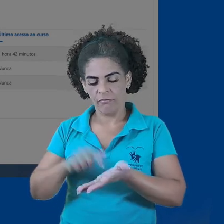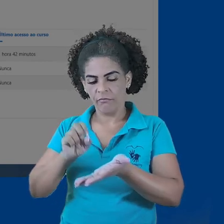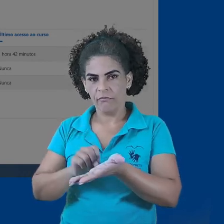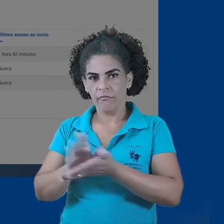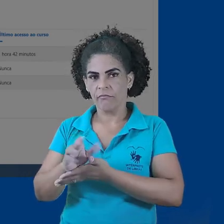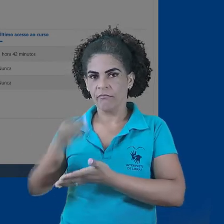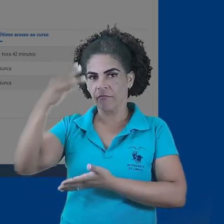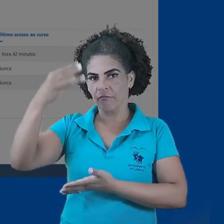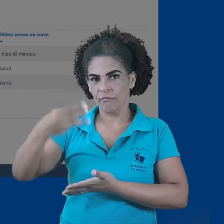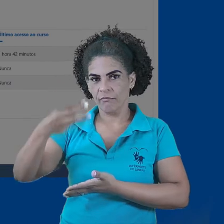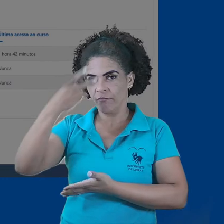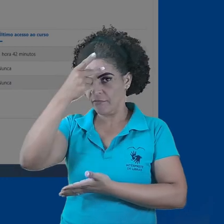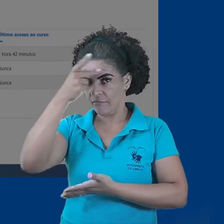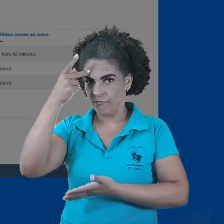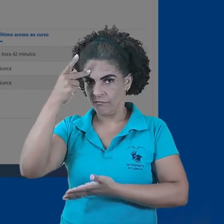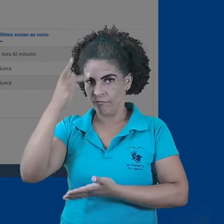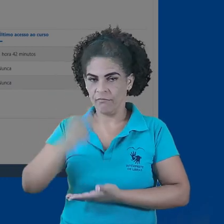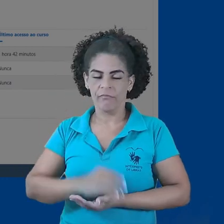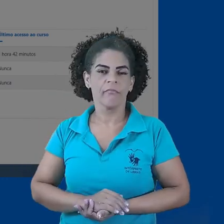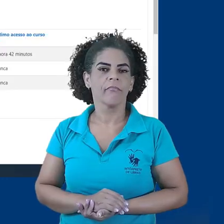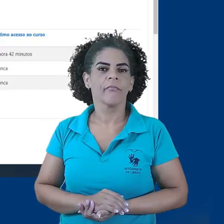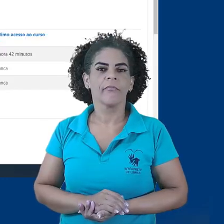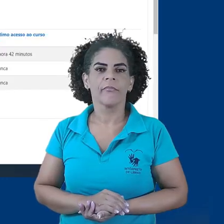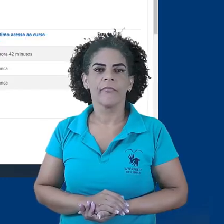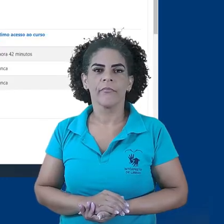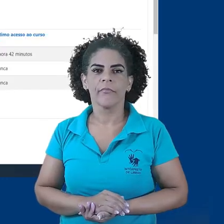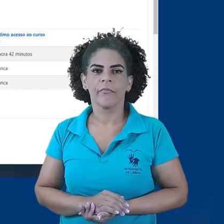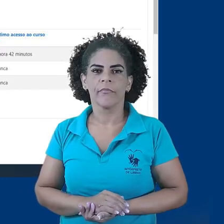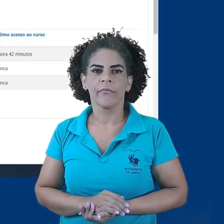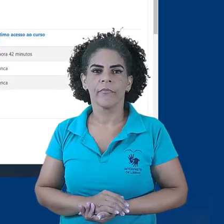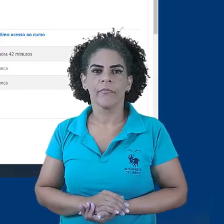E, envio a mensagem para três pessoas.